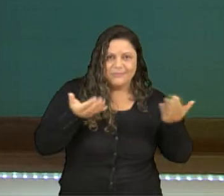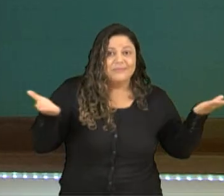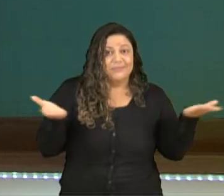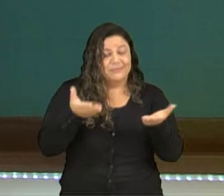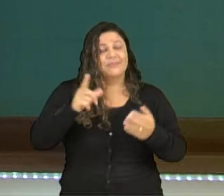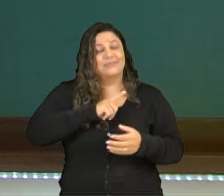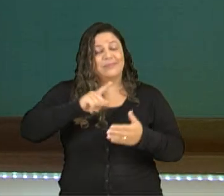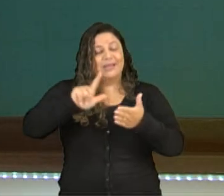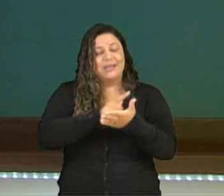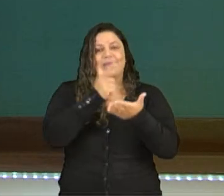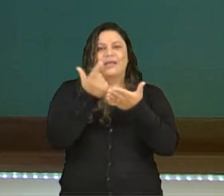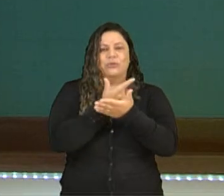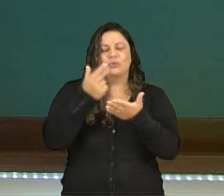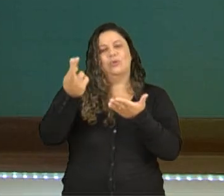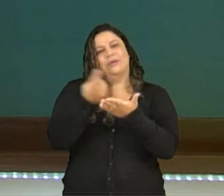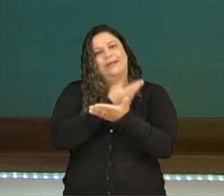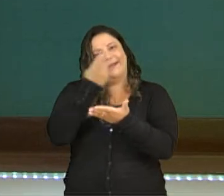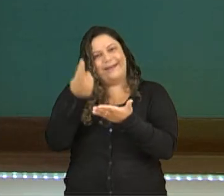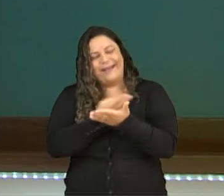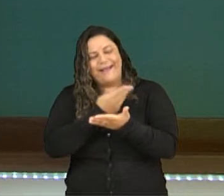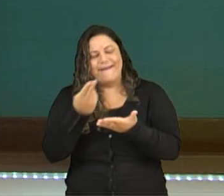jornal, revista,